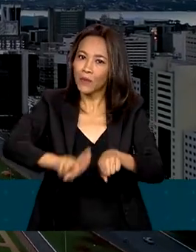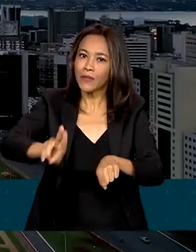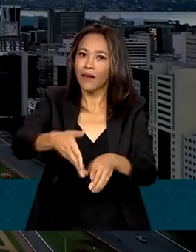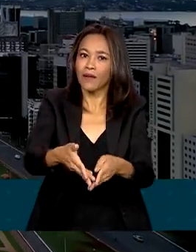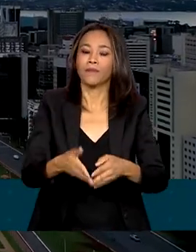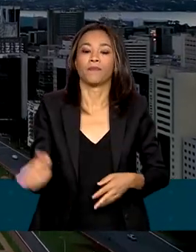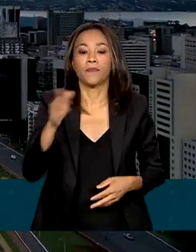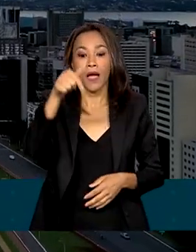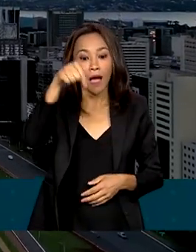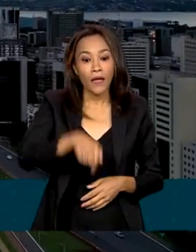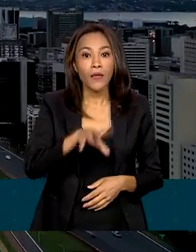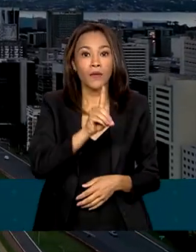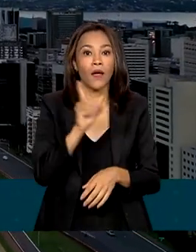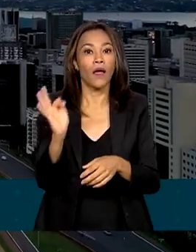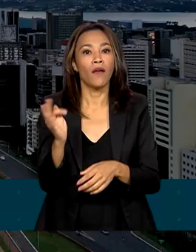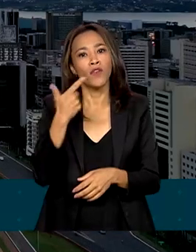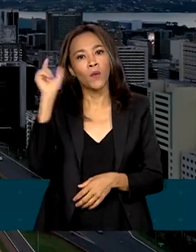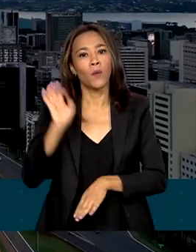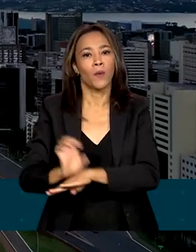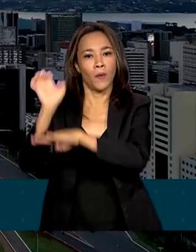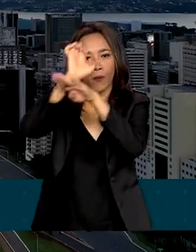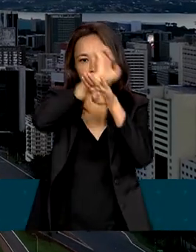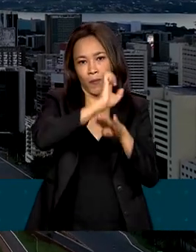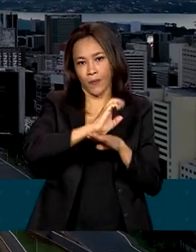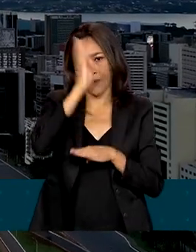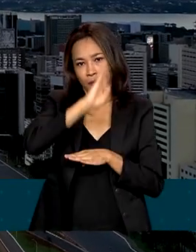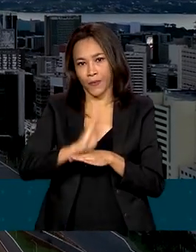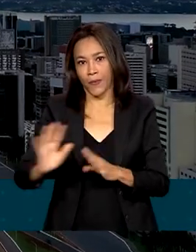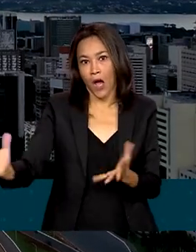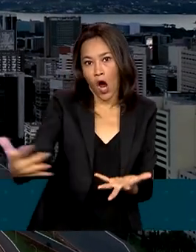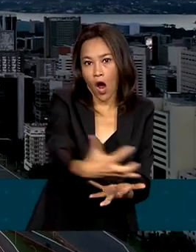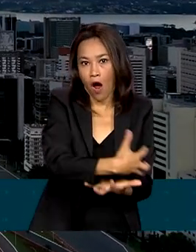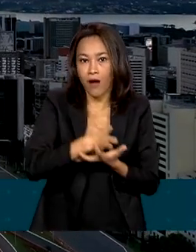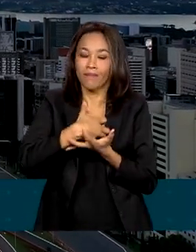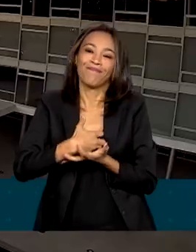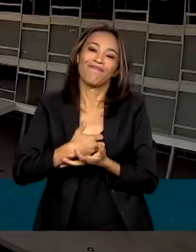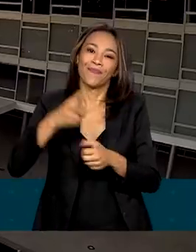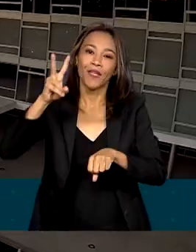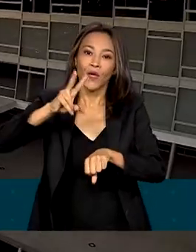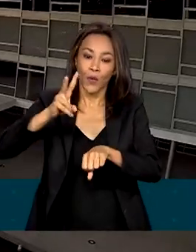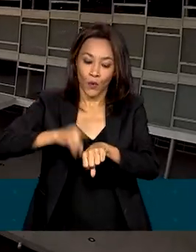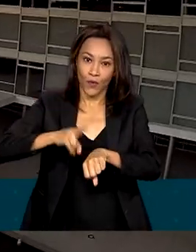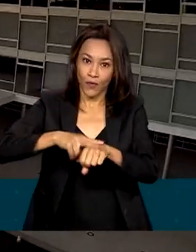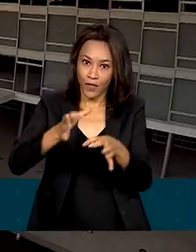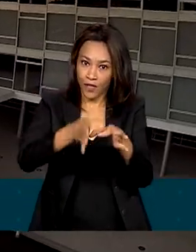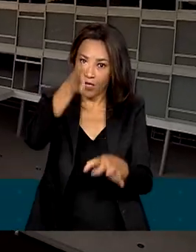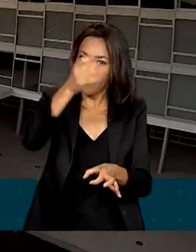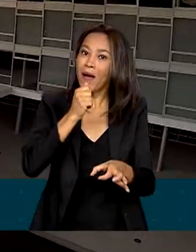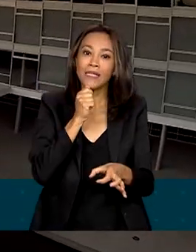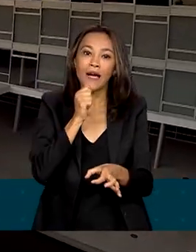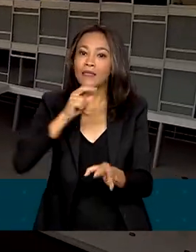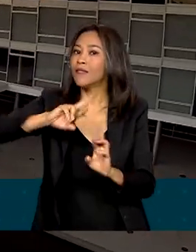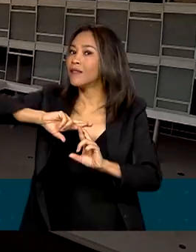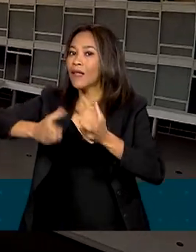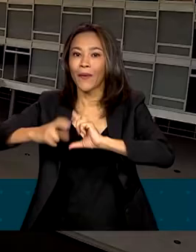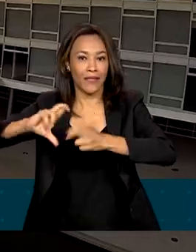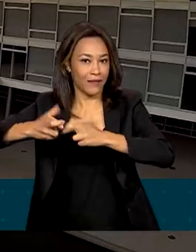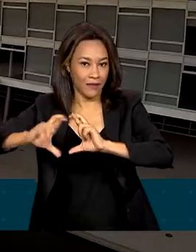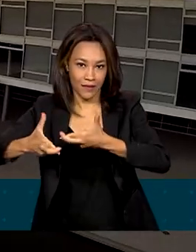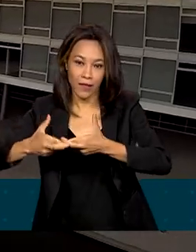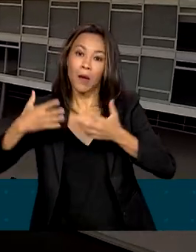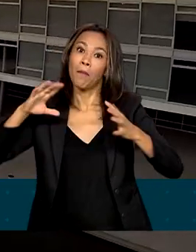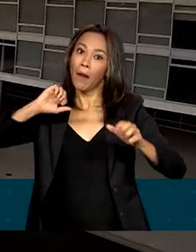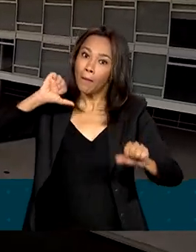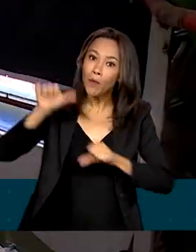Federal, muitos estados brasileiros coletam o vidro, mas ainda não reciclam. Para mudar esse cenário, o governo federal